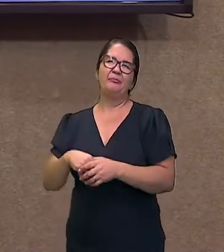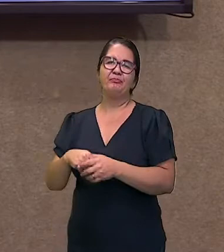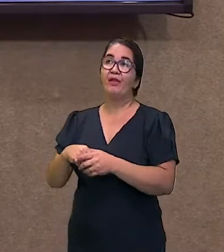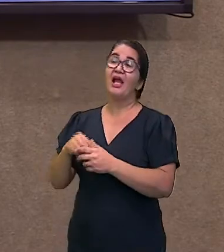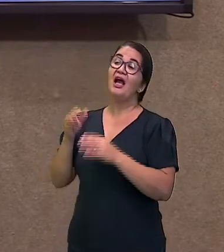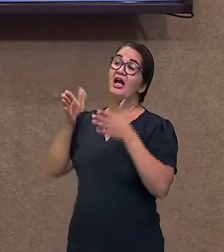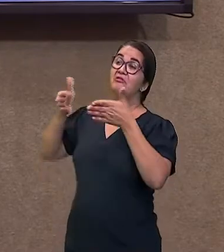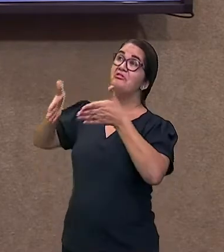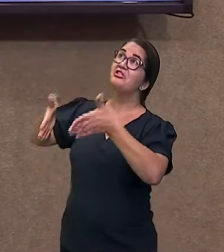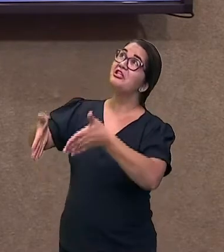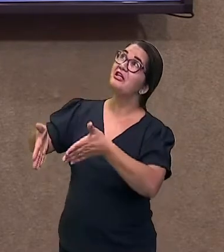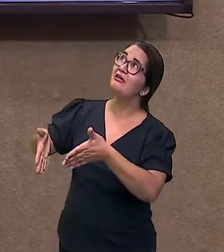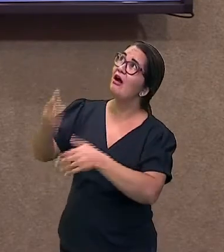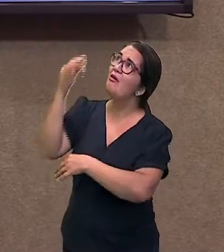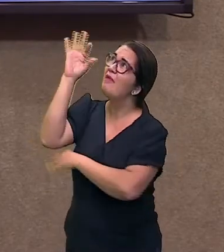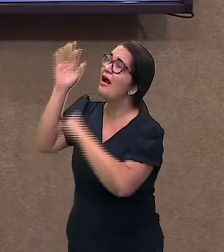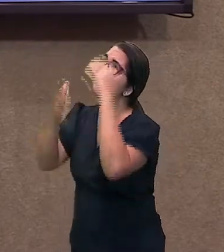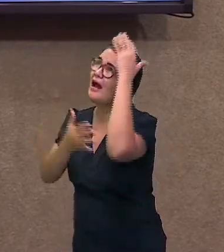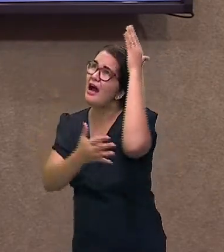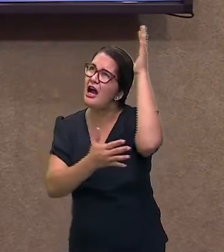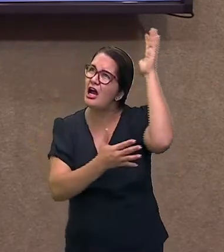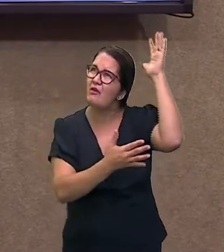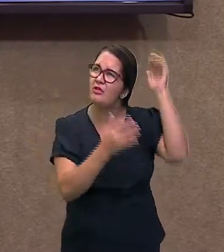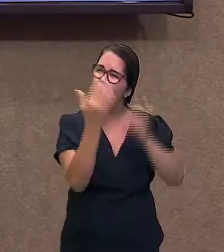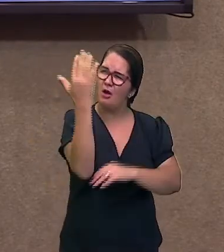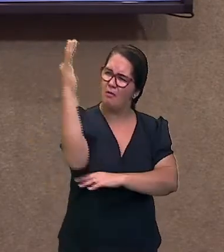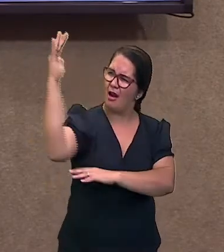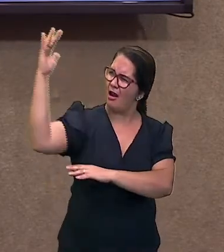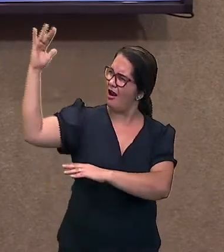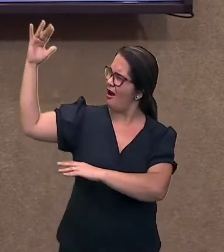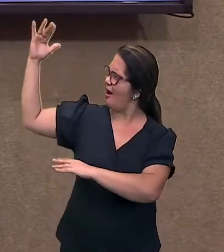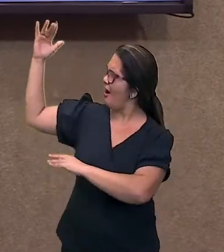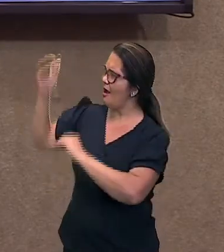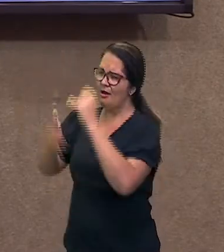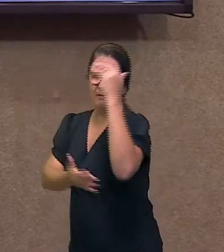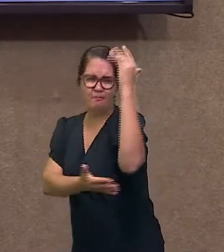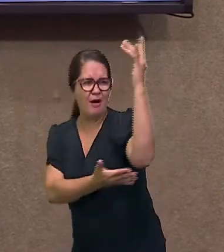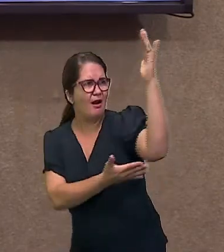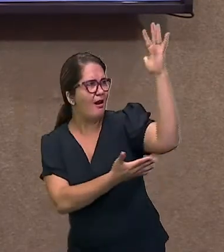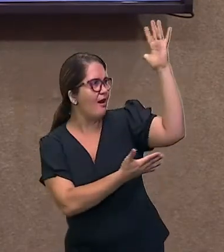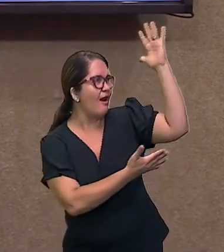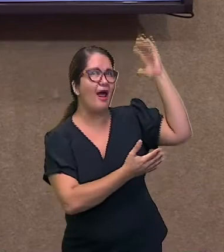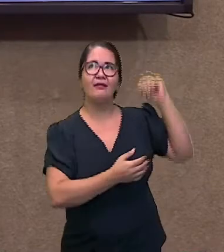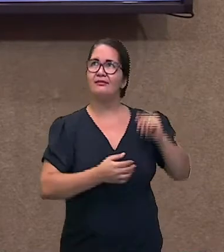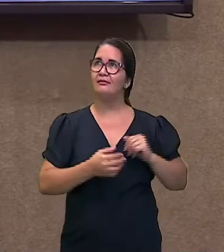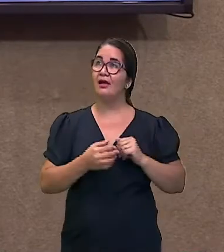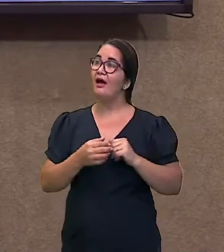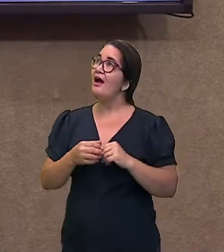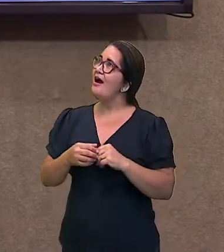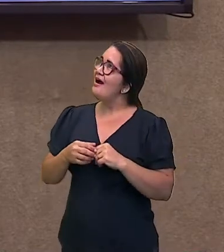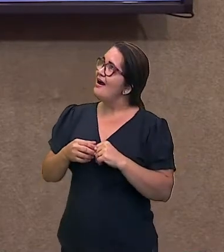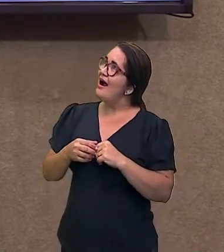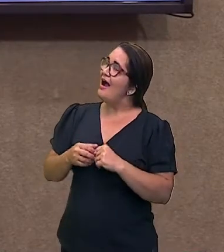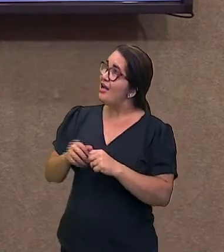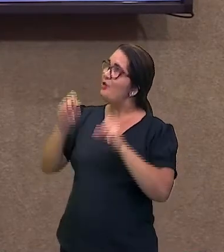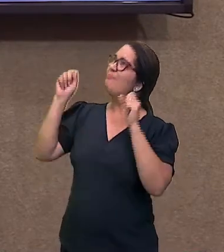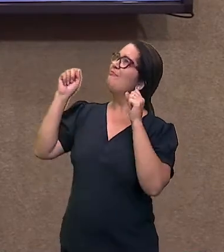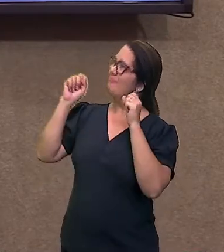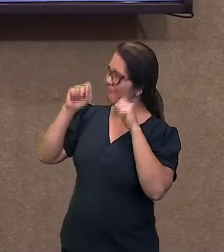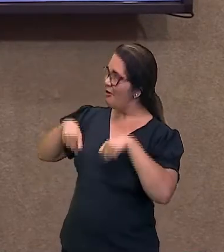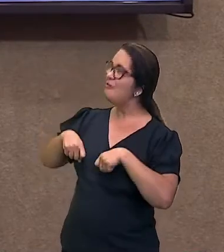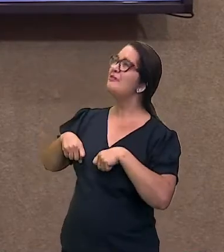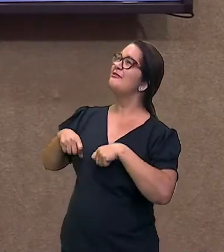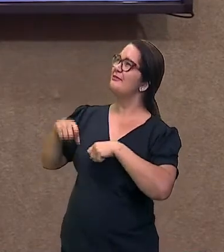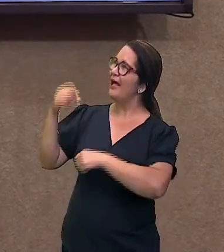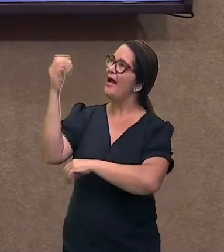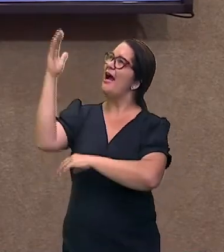diferença, tem muitas. Aí eu vou lá no meio da mata e corto várias árvores. Será que eu mudei alguma